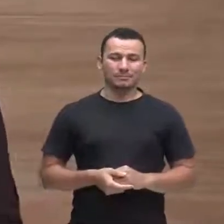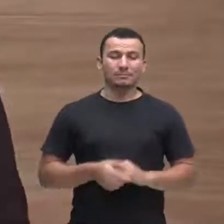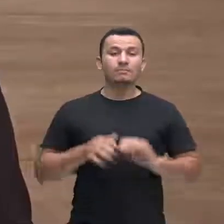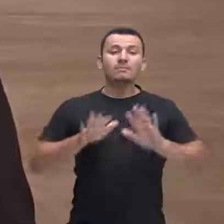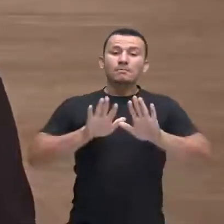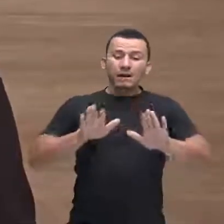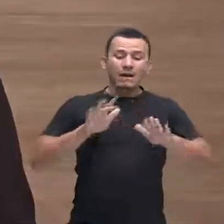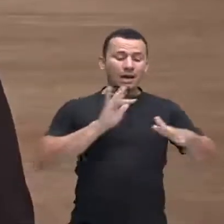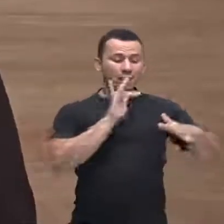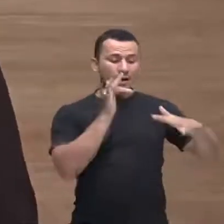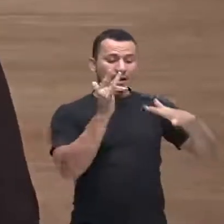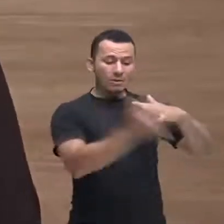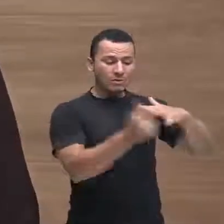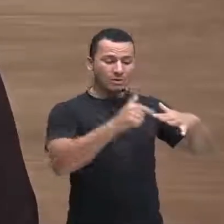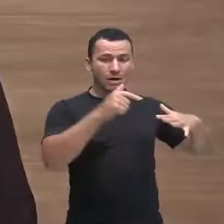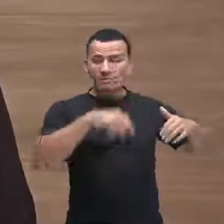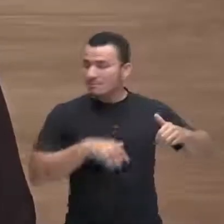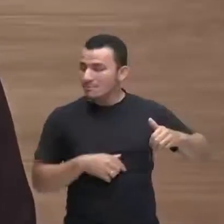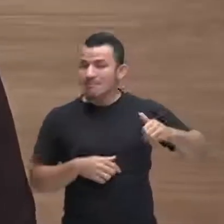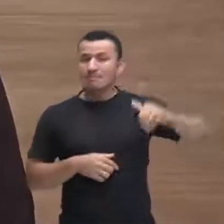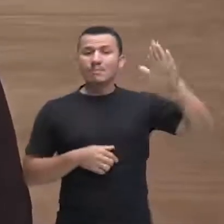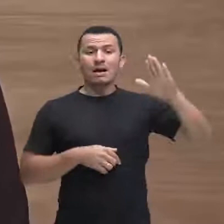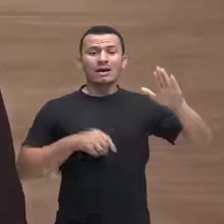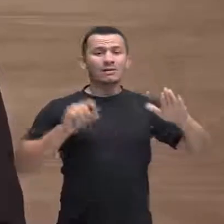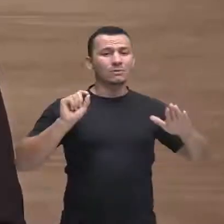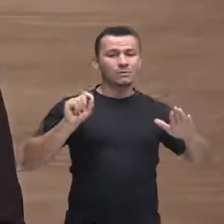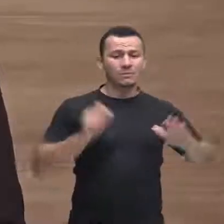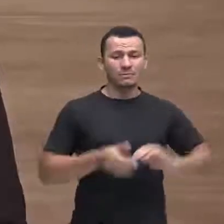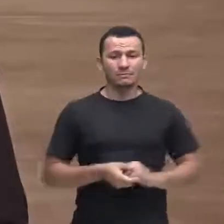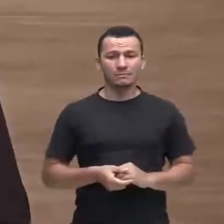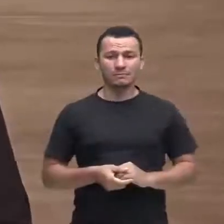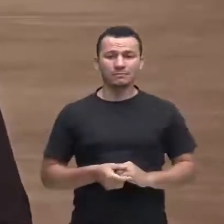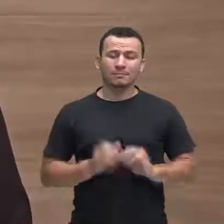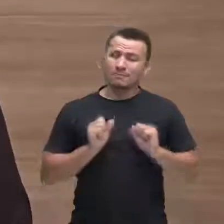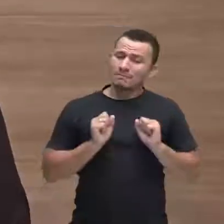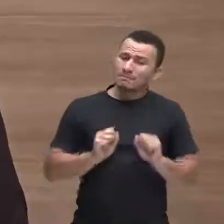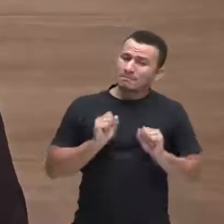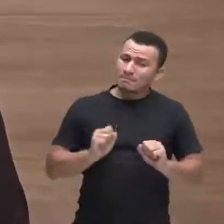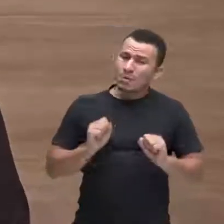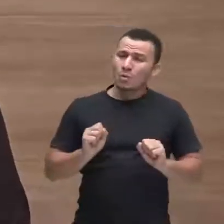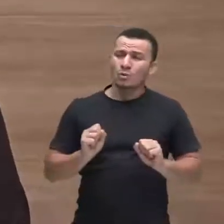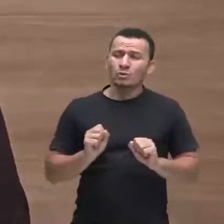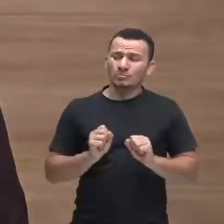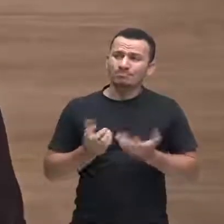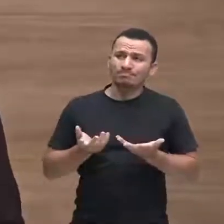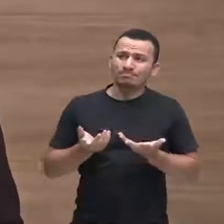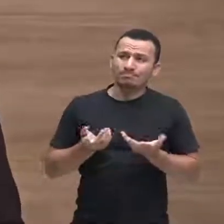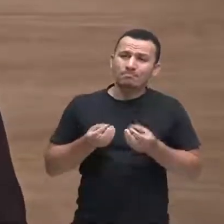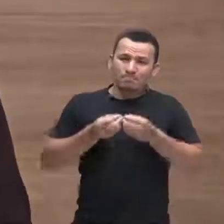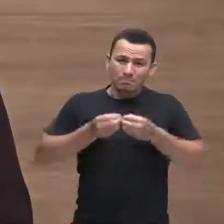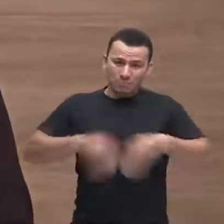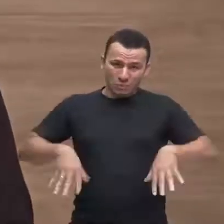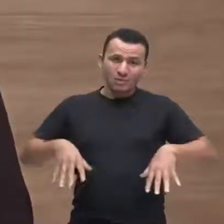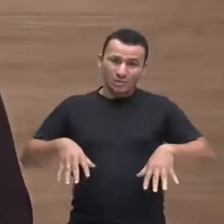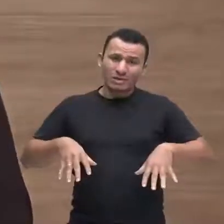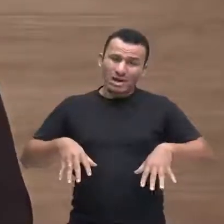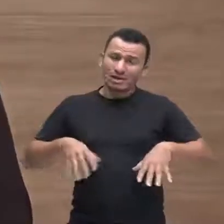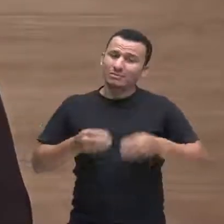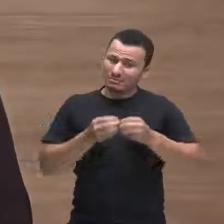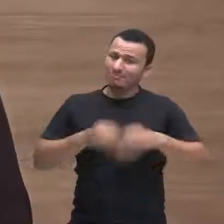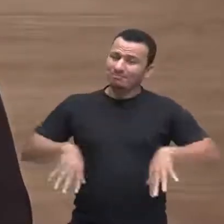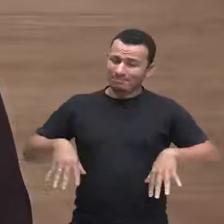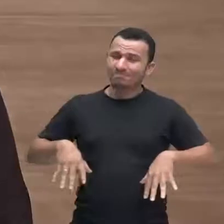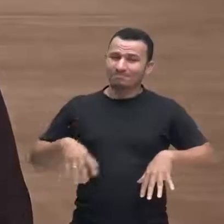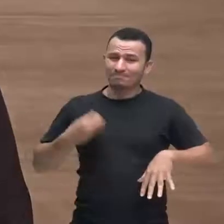sociais, gente, maioria das vezes, elas podem trazer algumas consequências bastante desagradáveis.